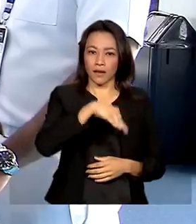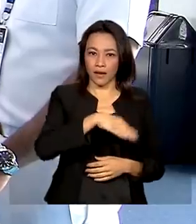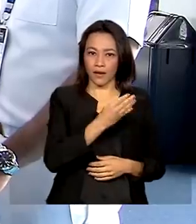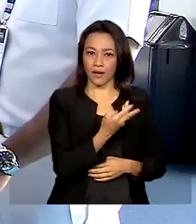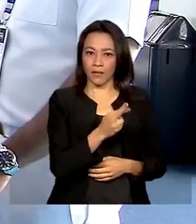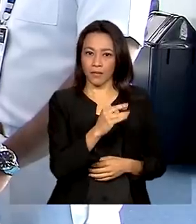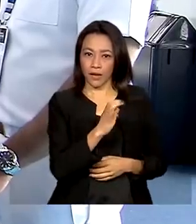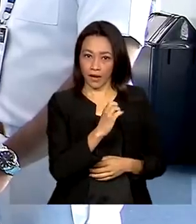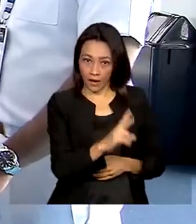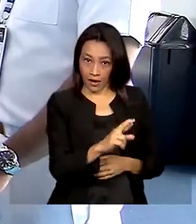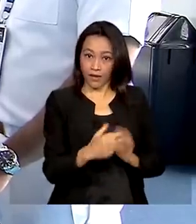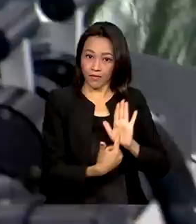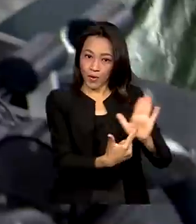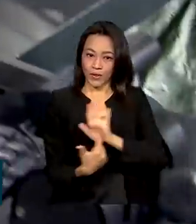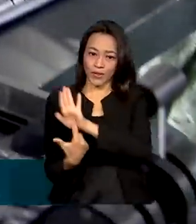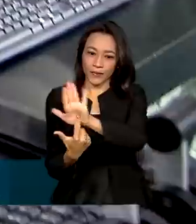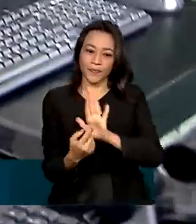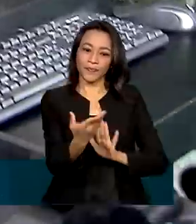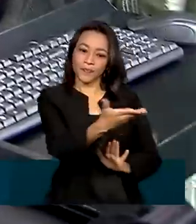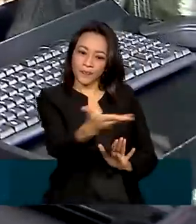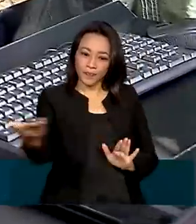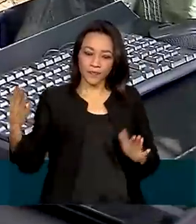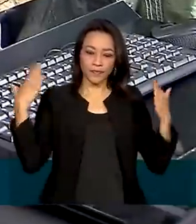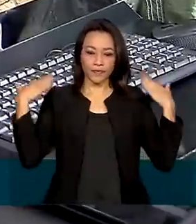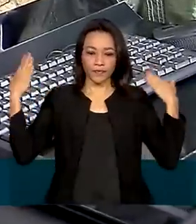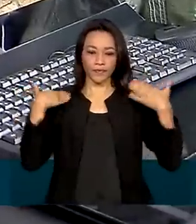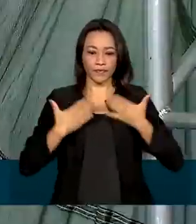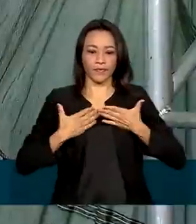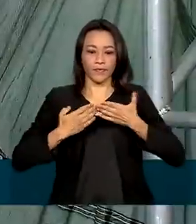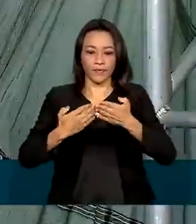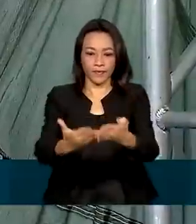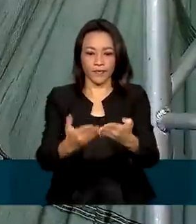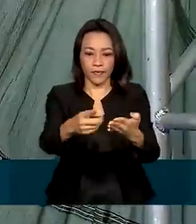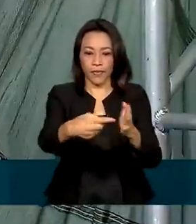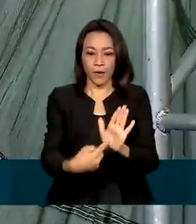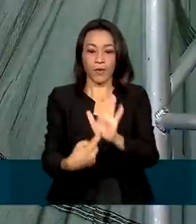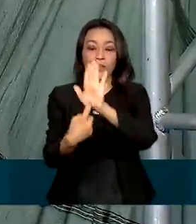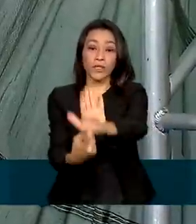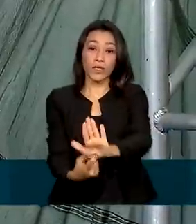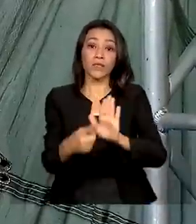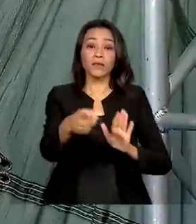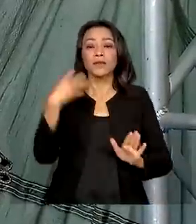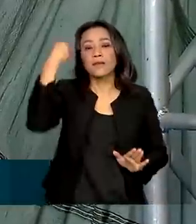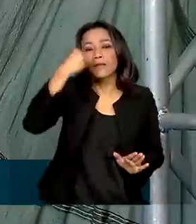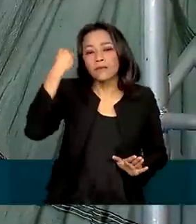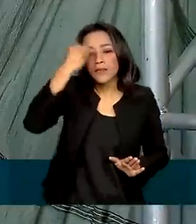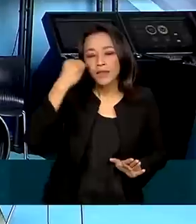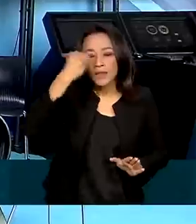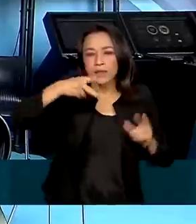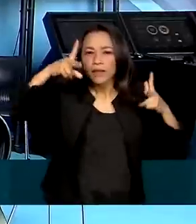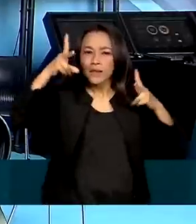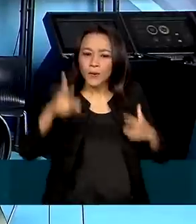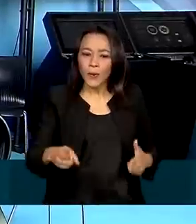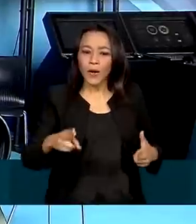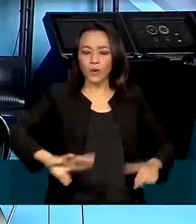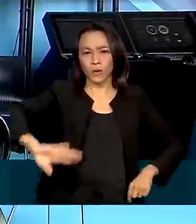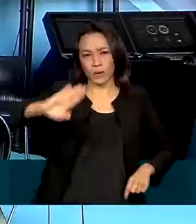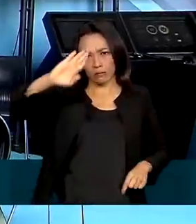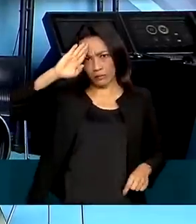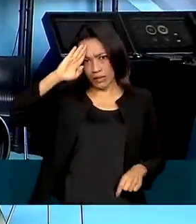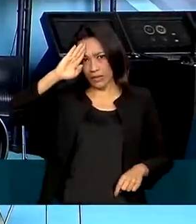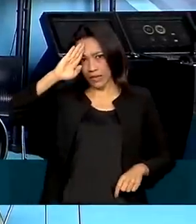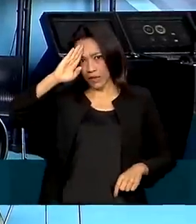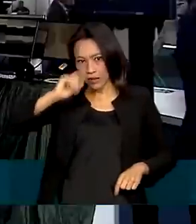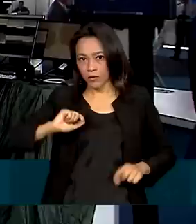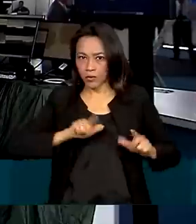A Marinha do Brasil trouxe a realidade virtual para possibilitar experiência idêntica à dos militares em